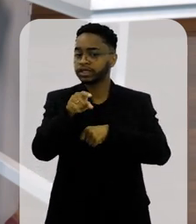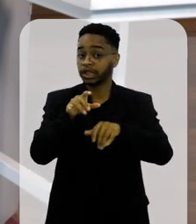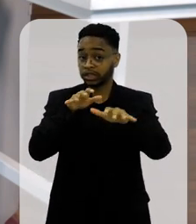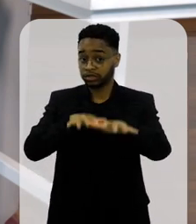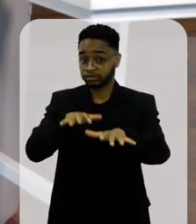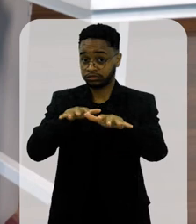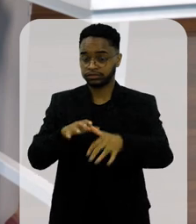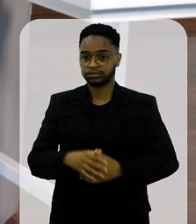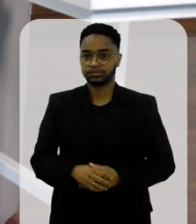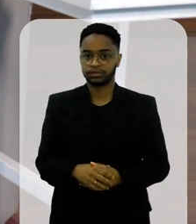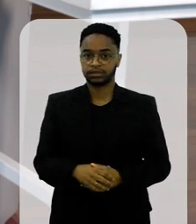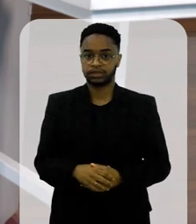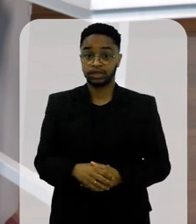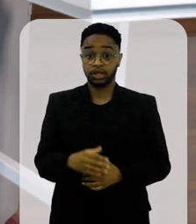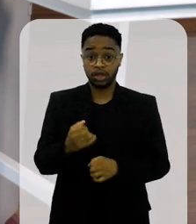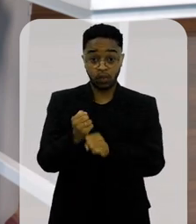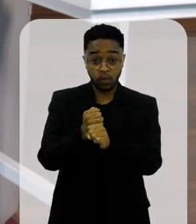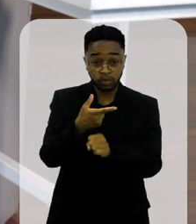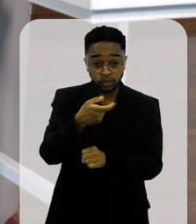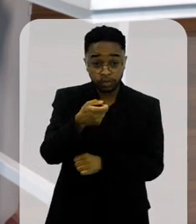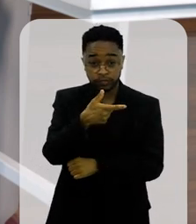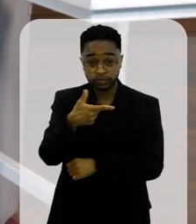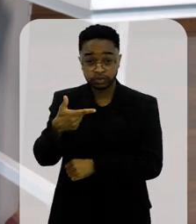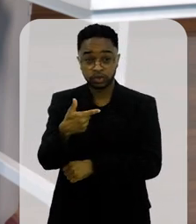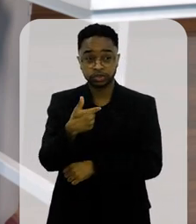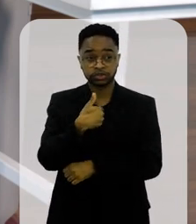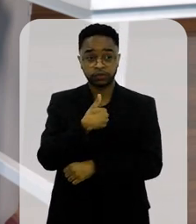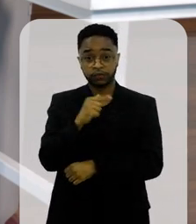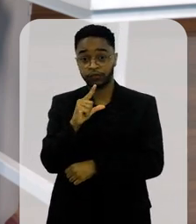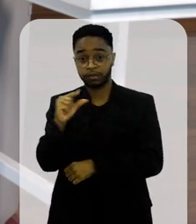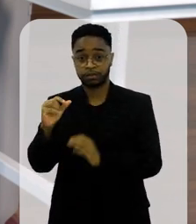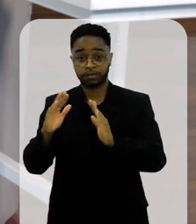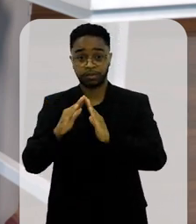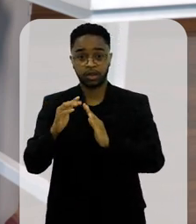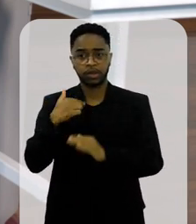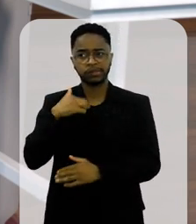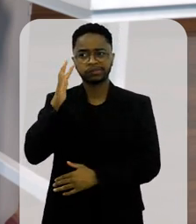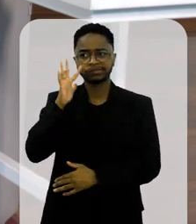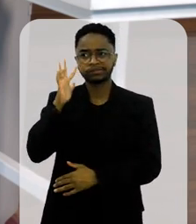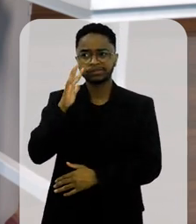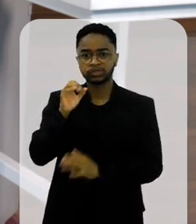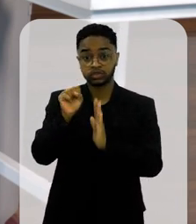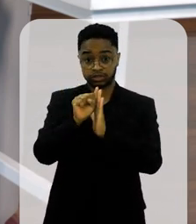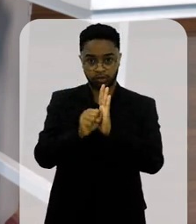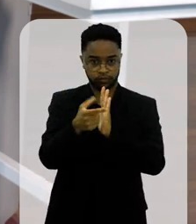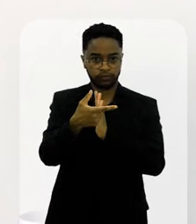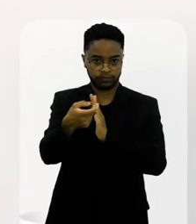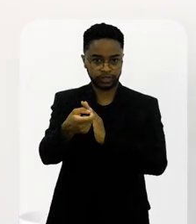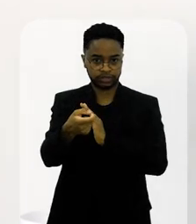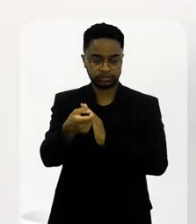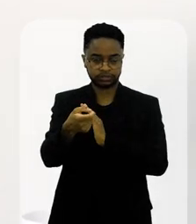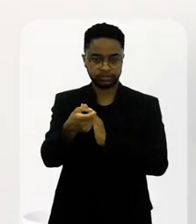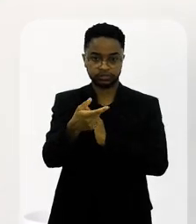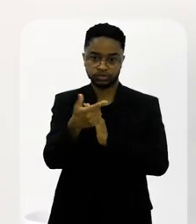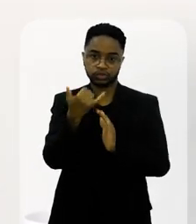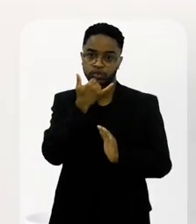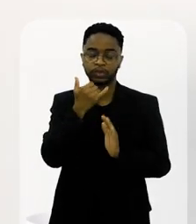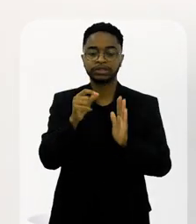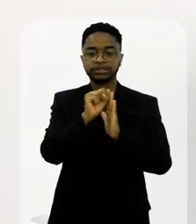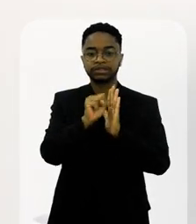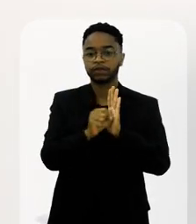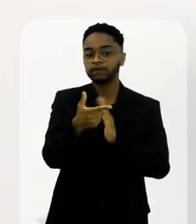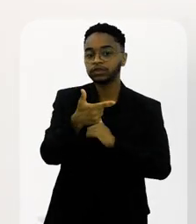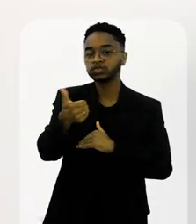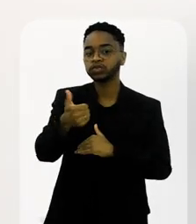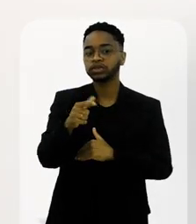esse desfile? Ô Mauro, eu saí da Avenida daquele ano com a impressão de que esse desfile, pensando no século XX, no século